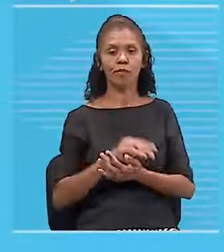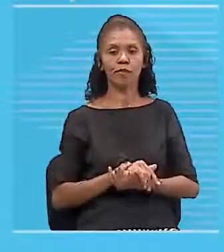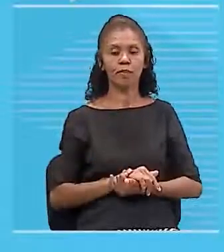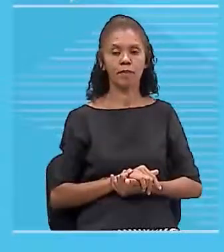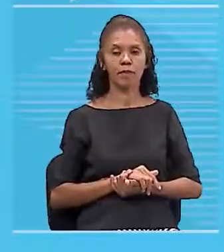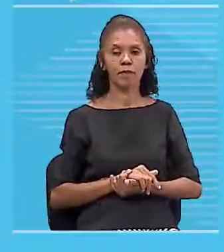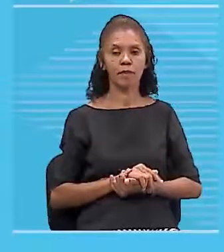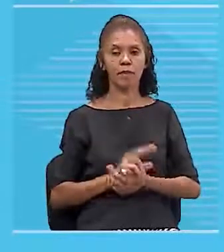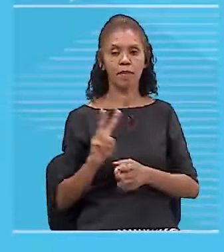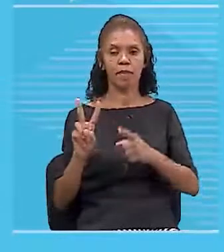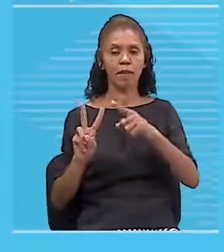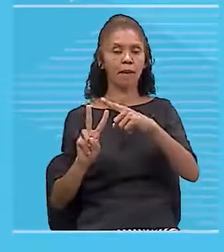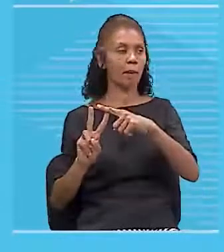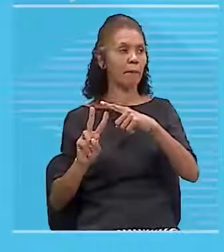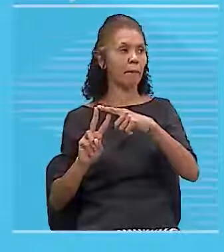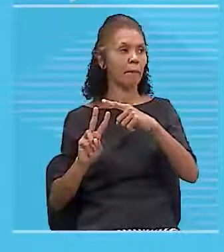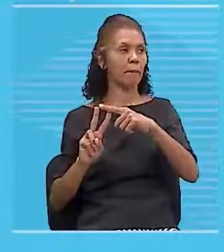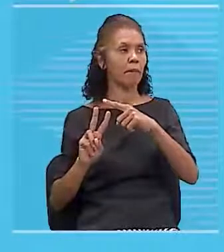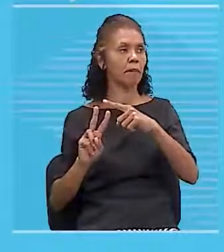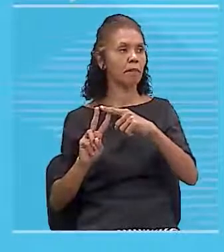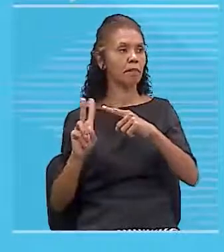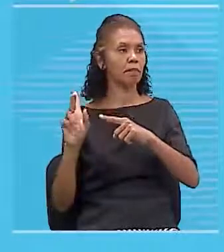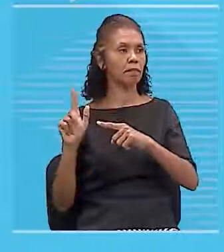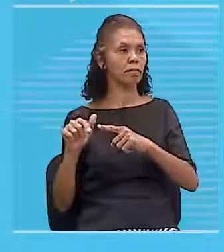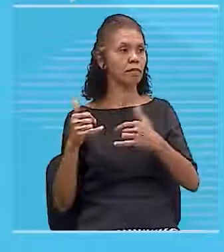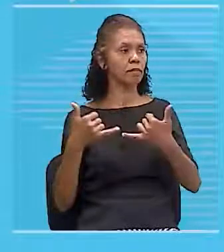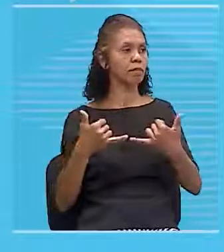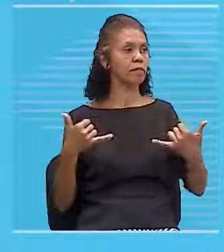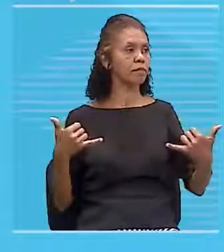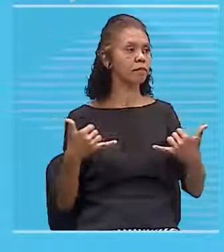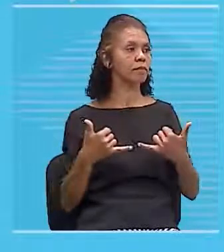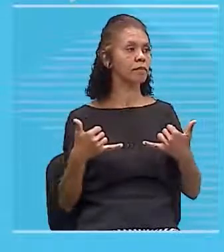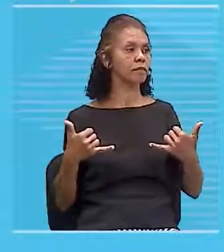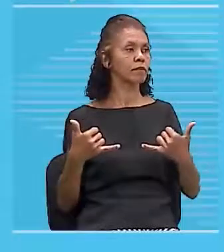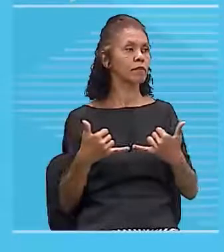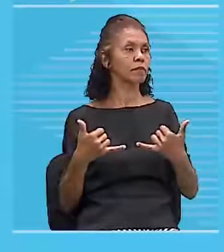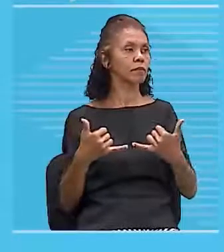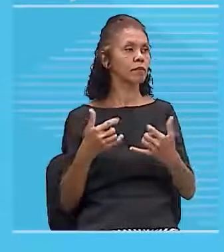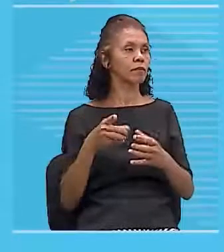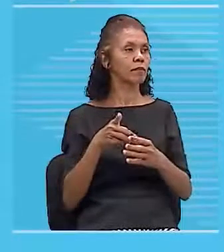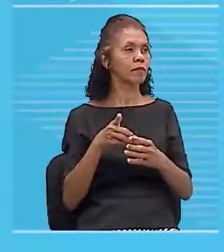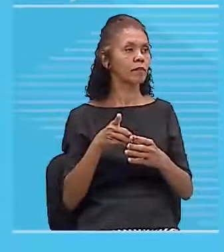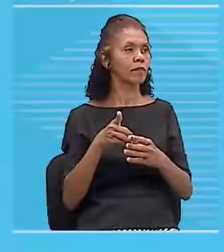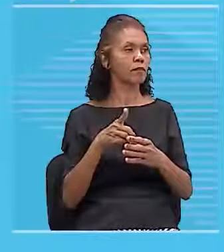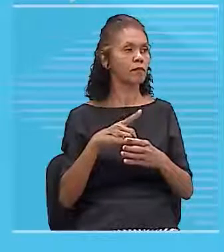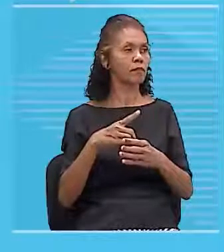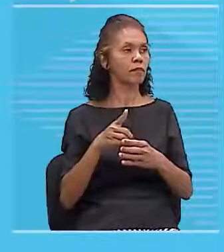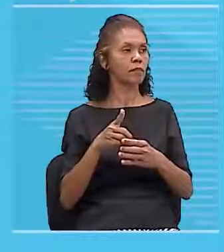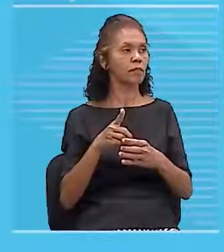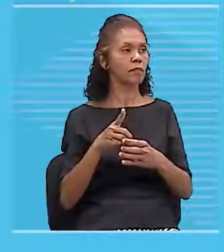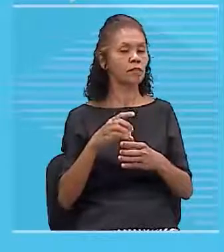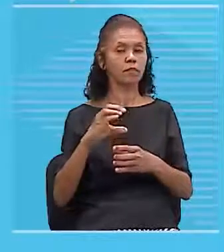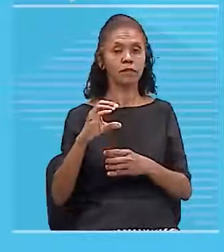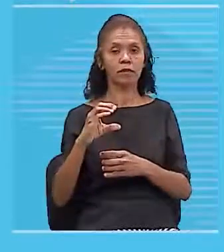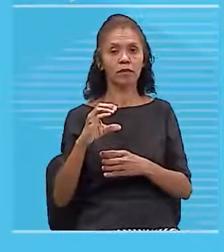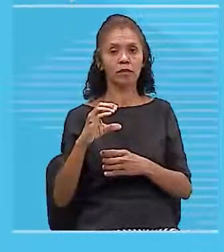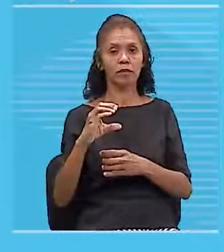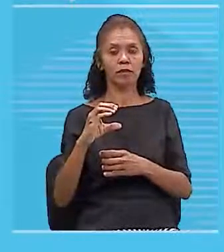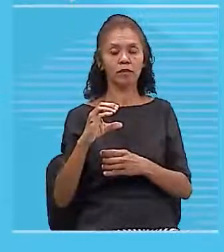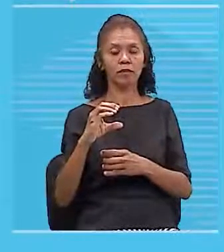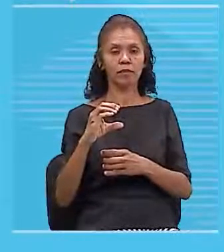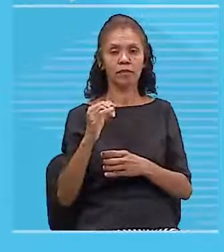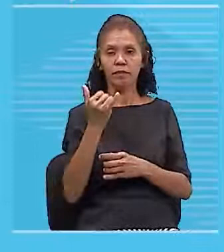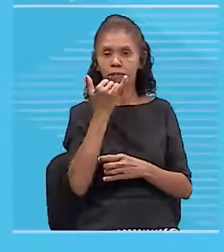o vetor indução magnética para um fio condutor, ele vai ter algumas